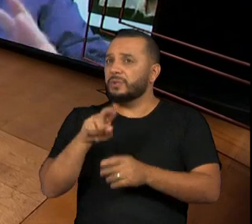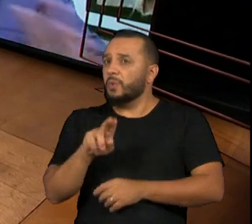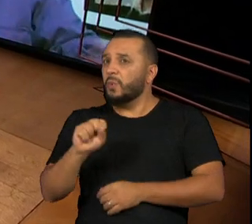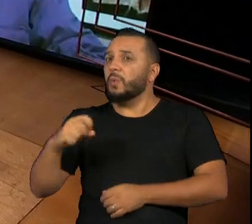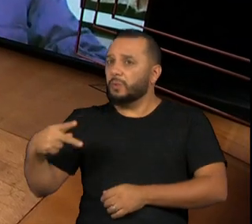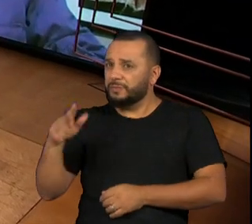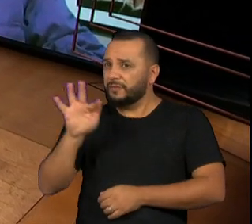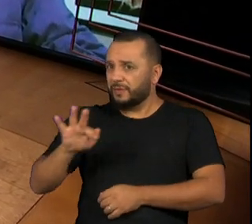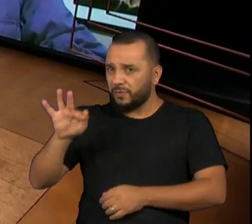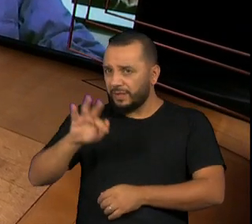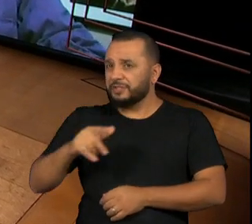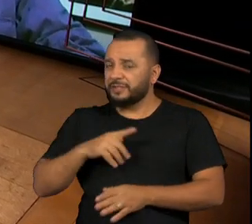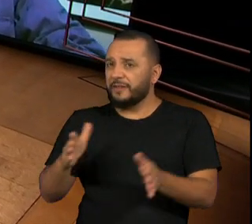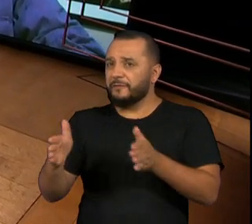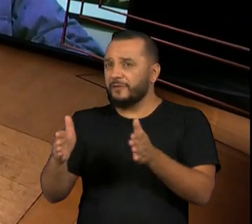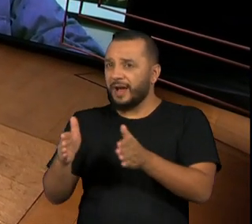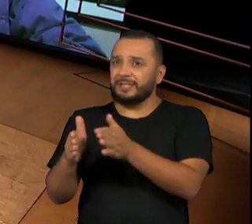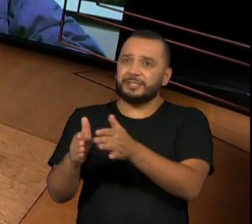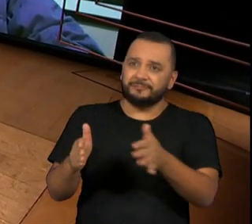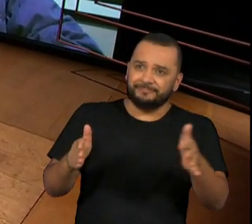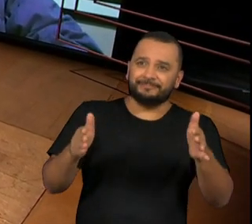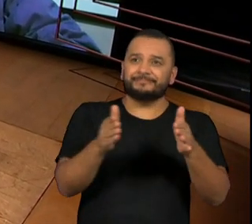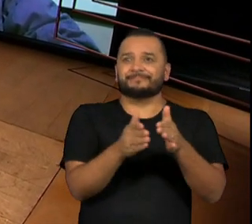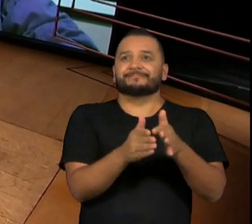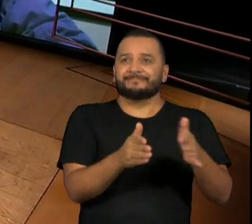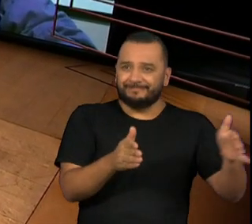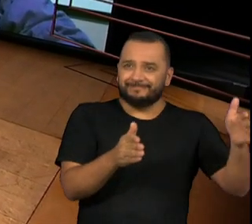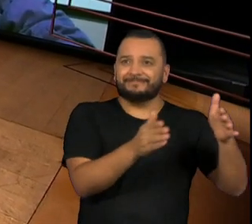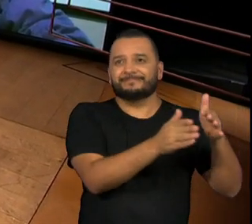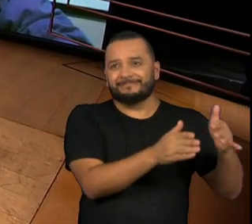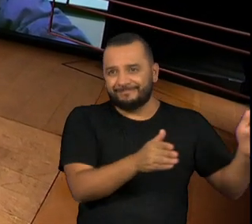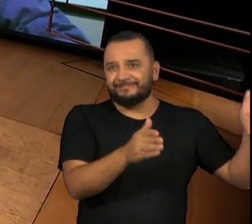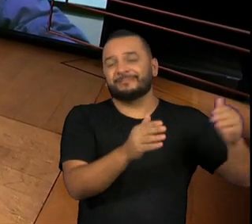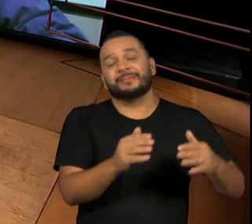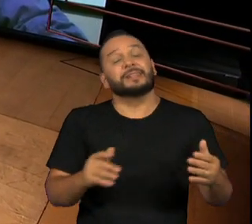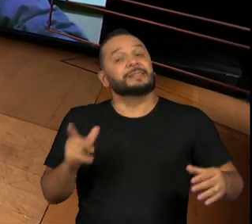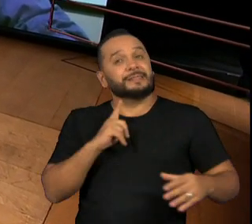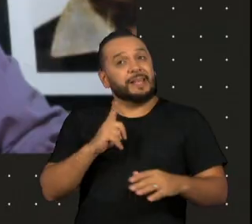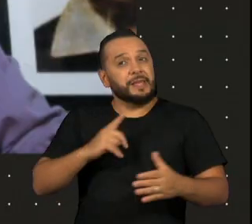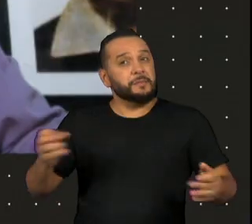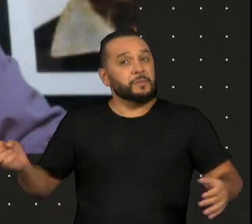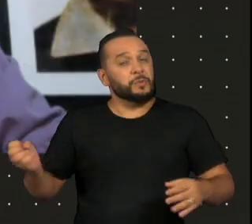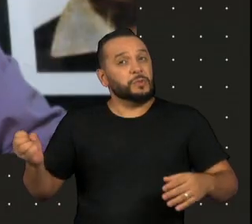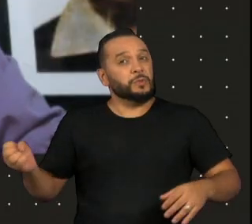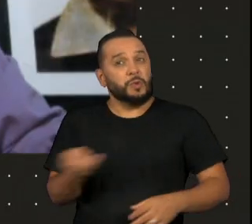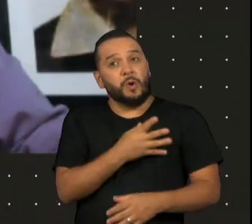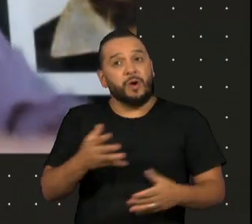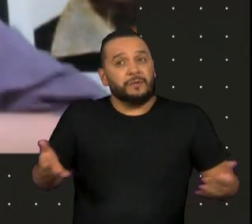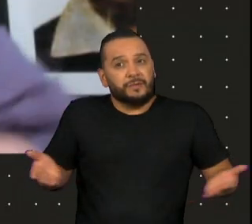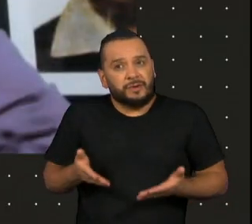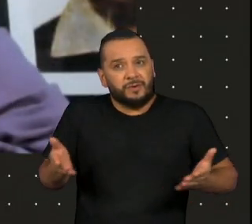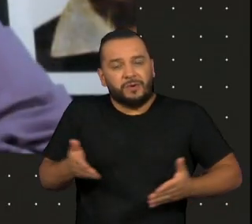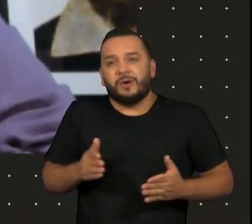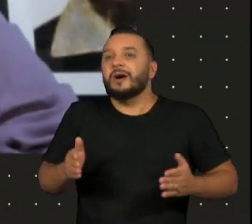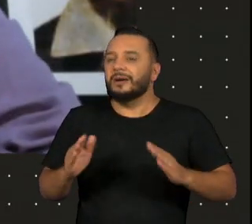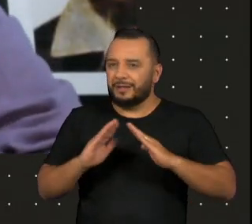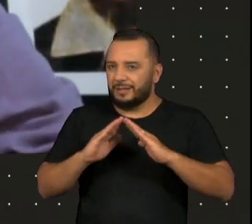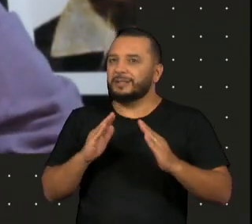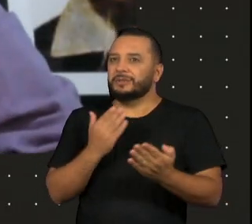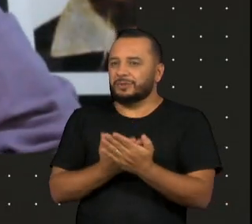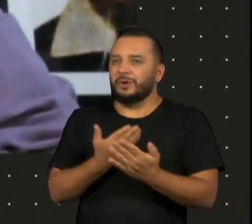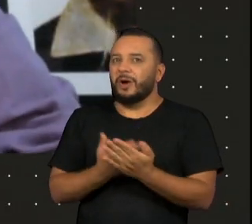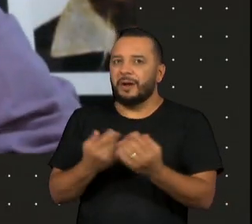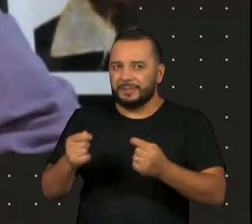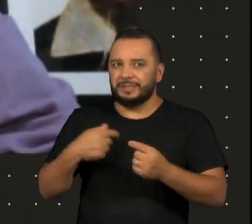escola tem que acompanhar. E hoje você tem uma coisa acontecendo que eu acho particularmente